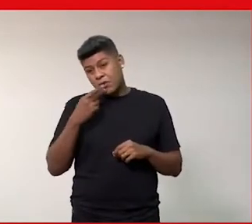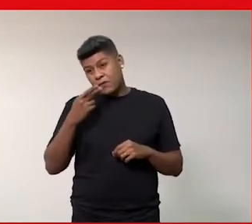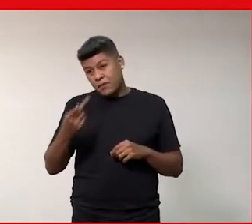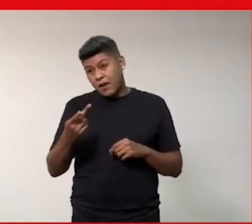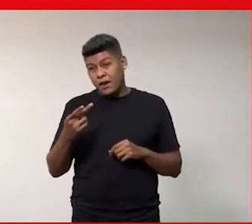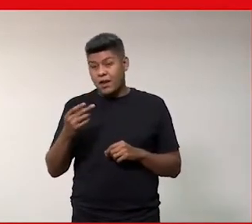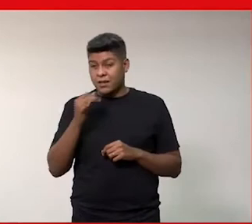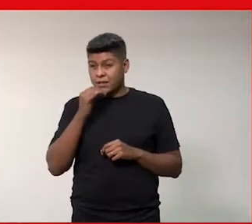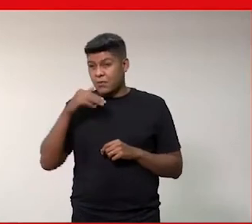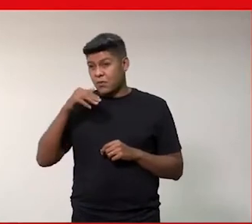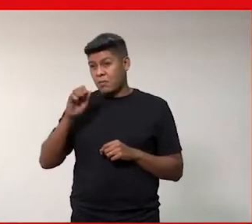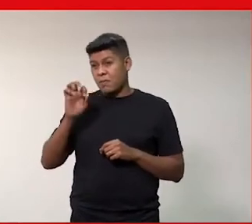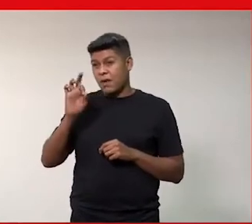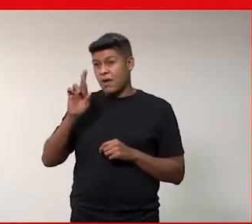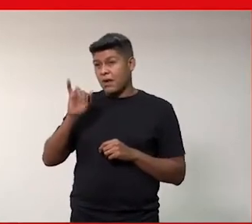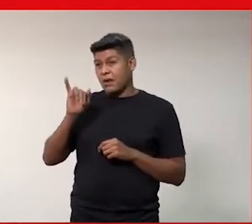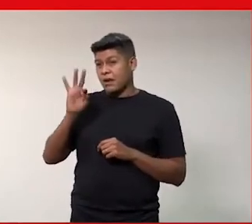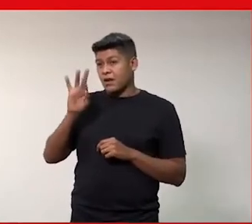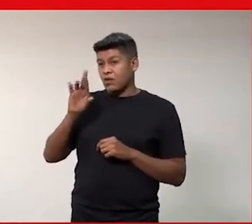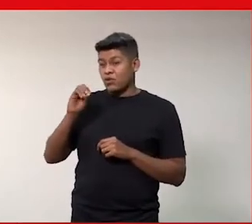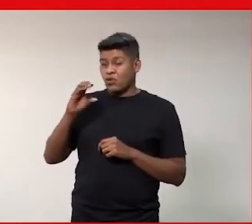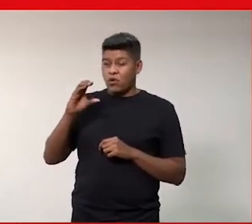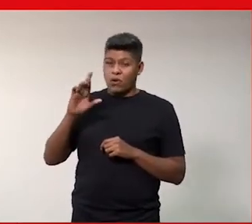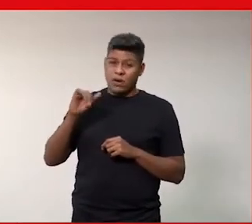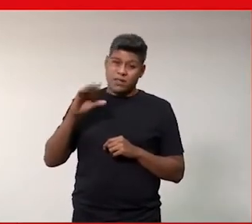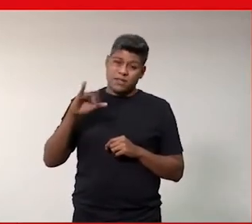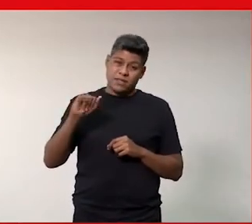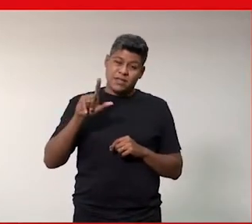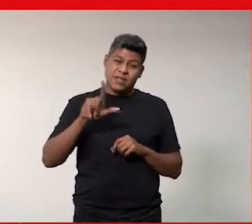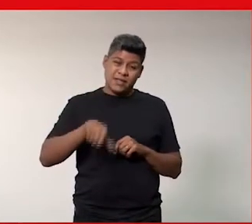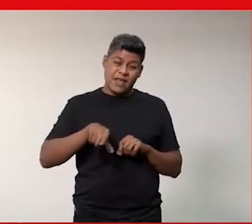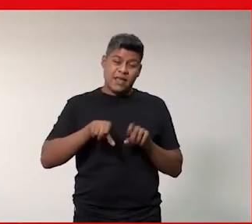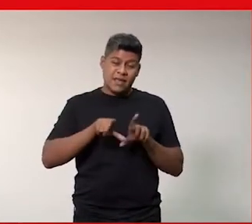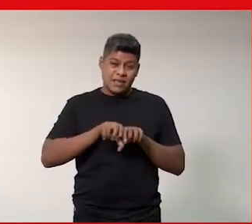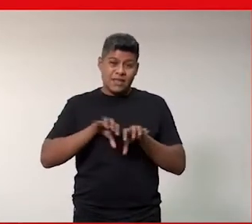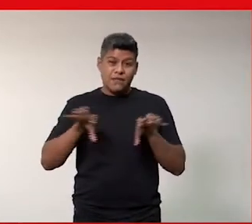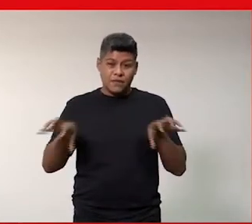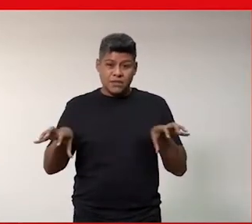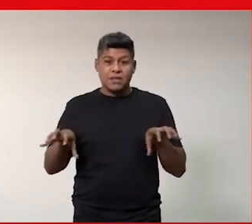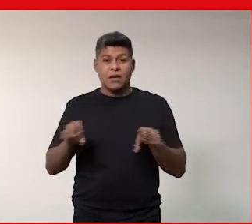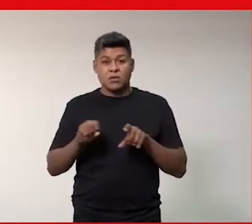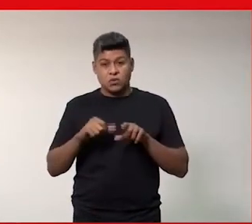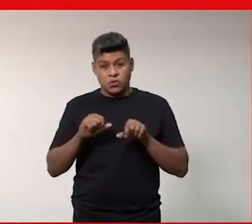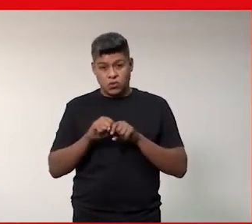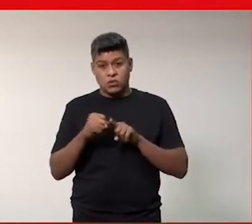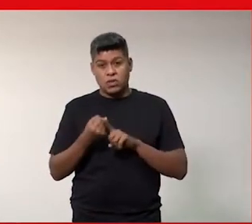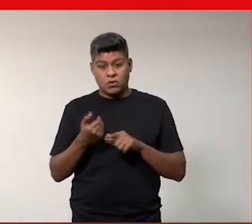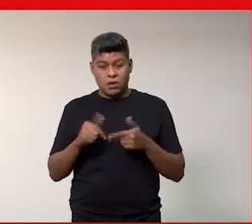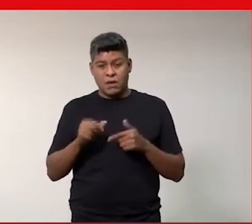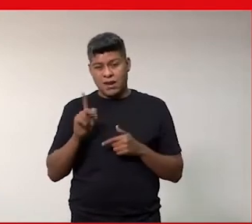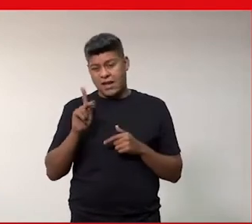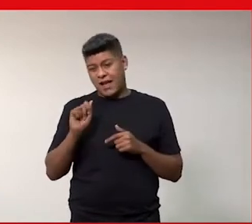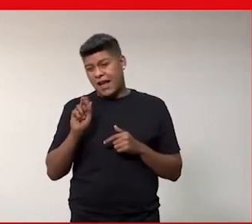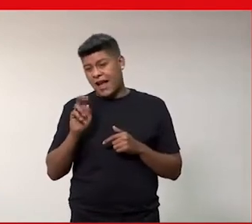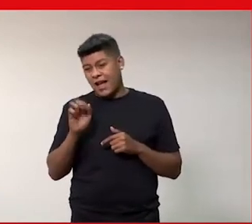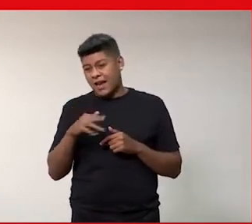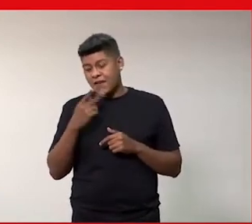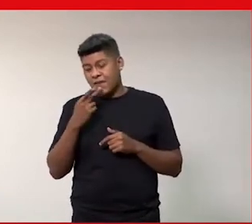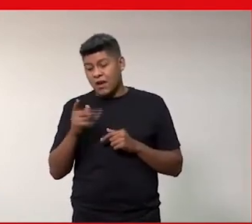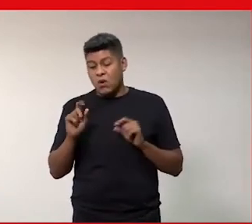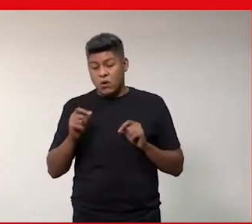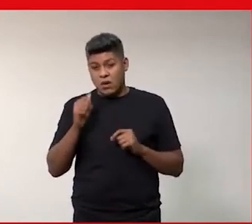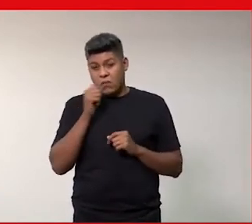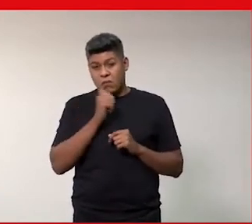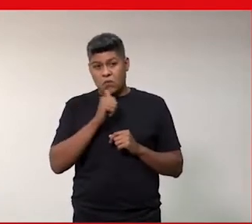meritocracia. Como eu tenho uma questão de divisão sexual do trabalho que impacta muito, foi o que a Karen acabou de falar, essas